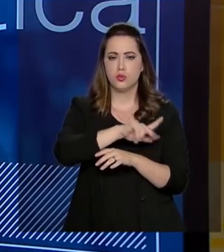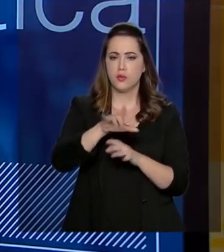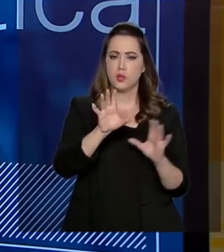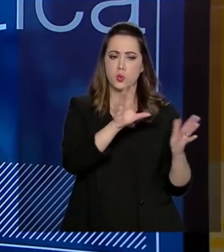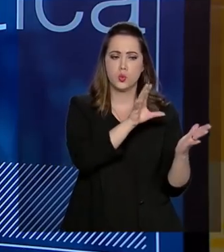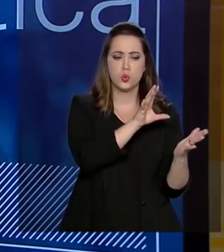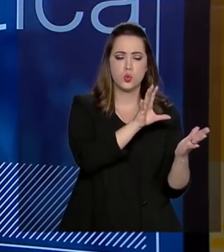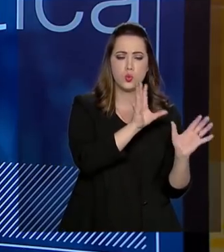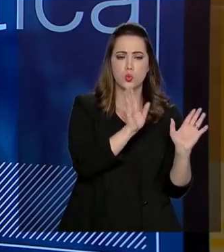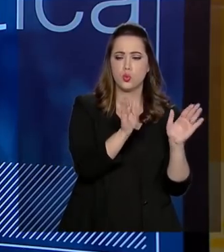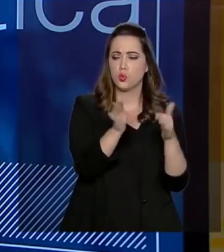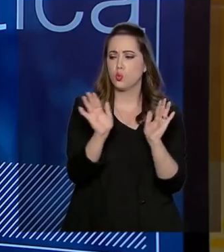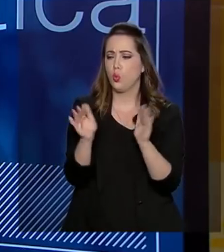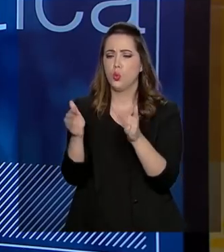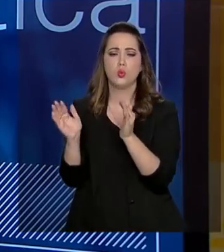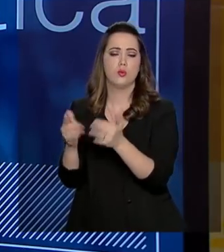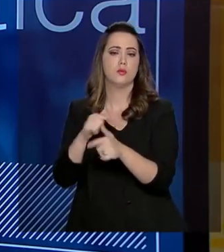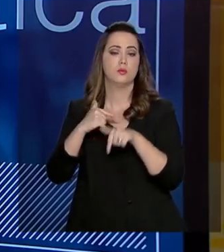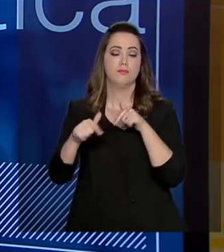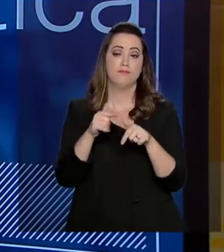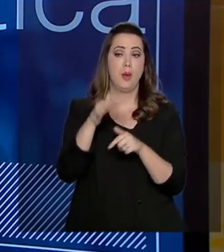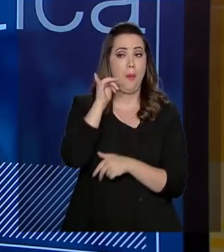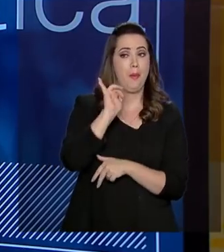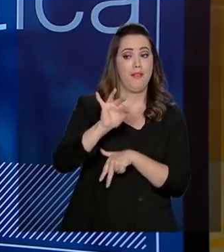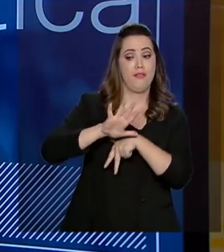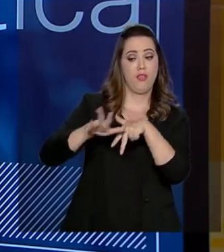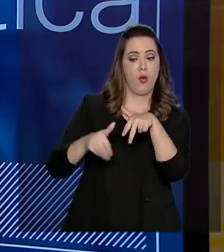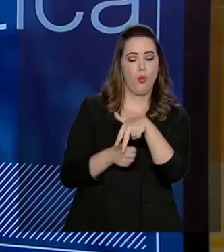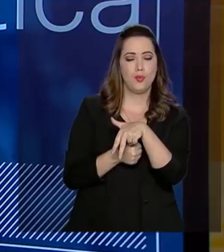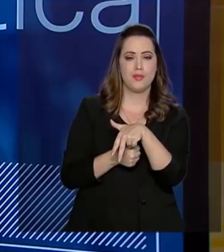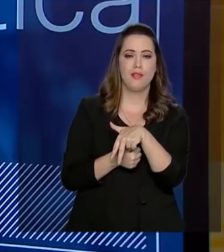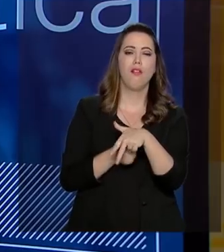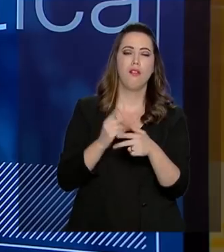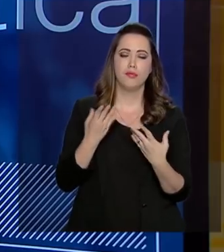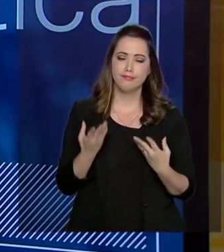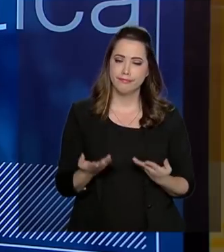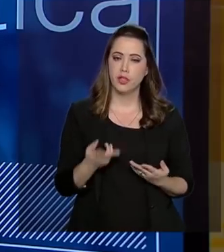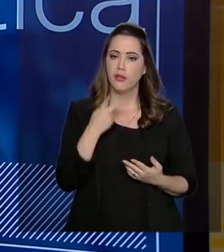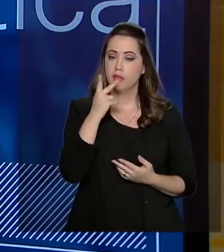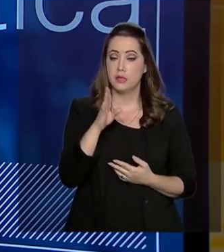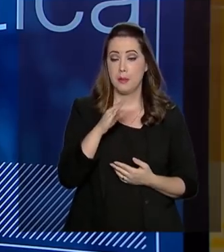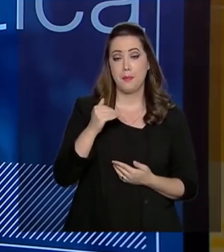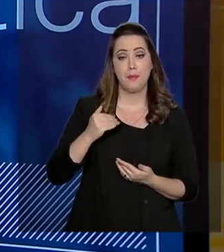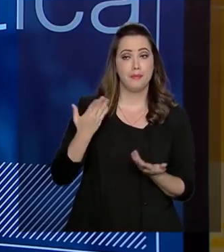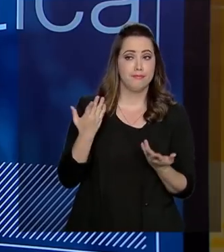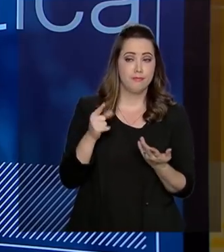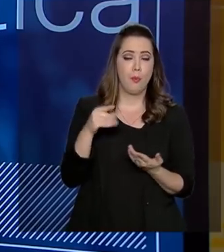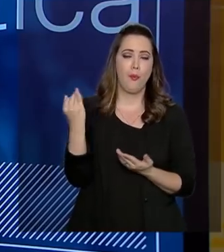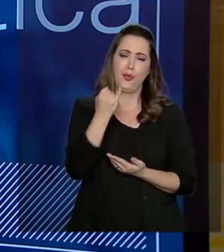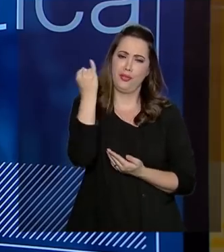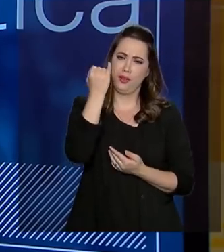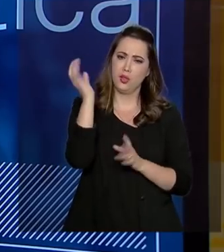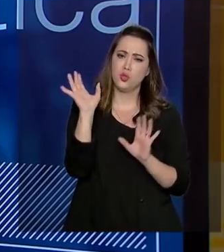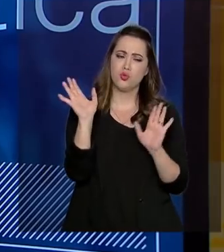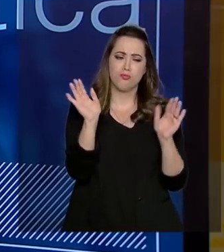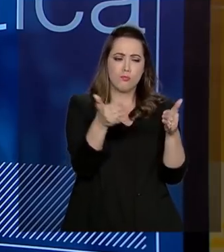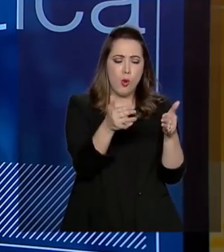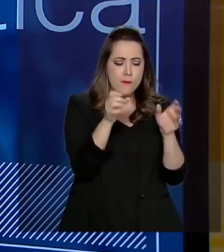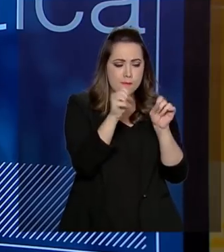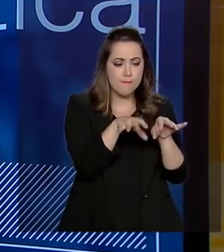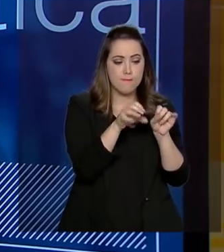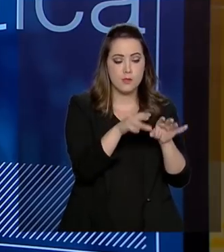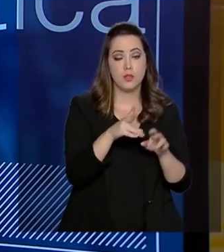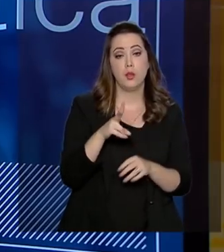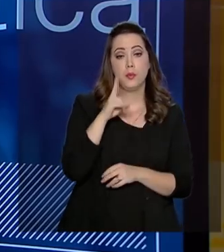áreas ligadas à corrupção e essa é uma das áreas, se não diria eu, uma das mais importantes que já é um trabalho